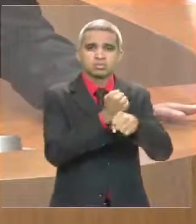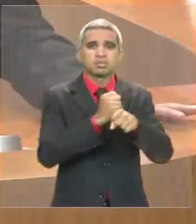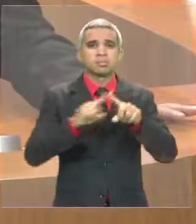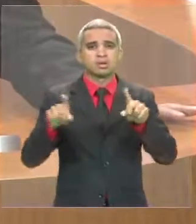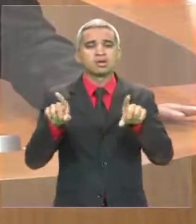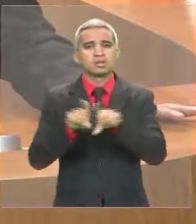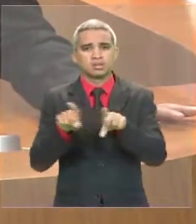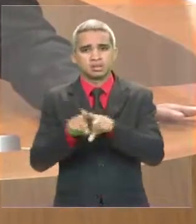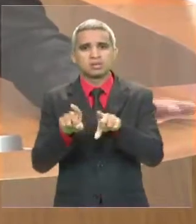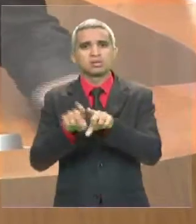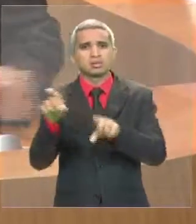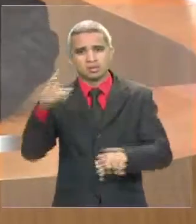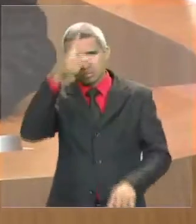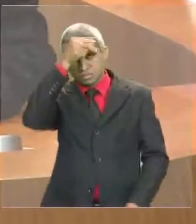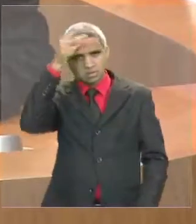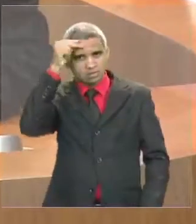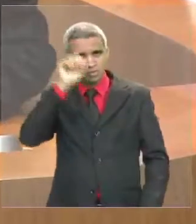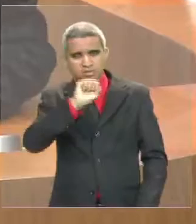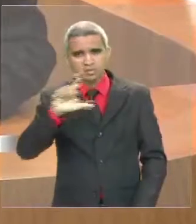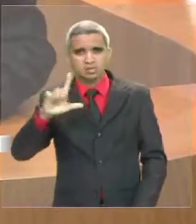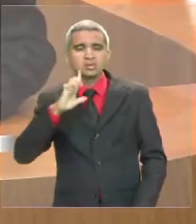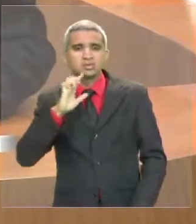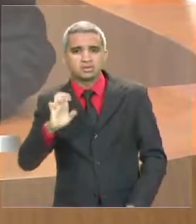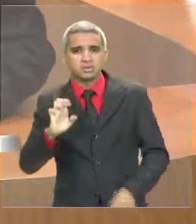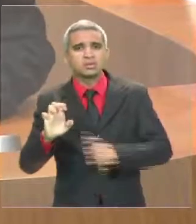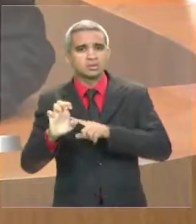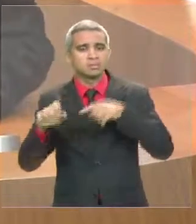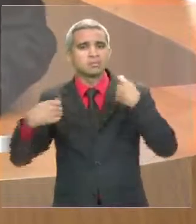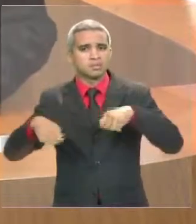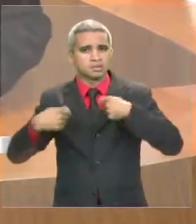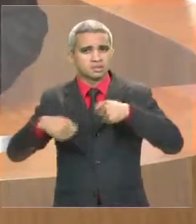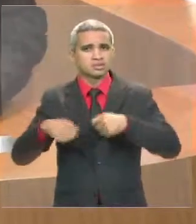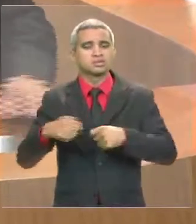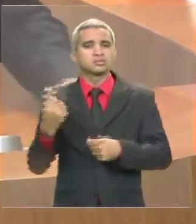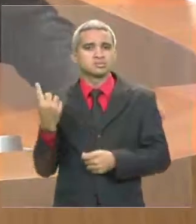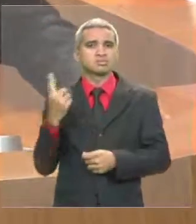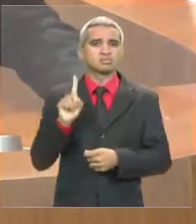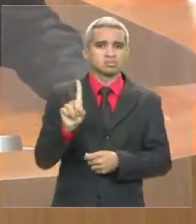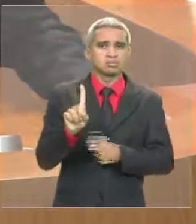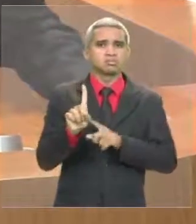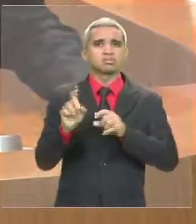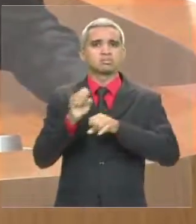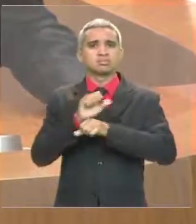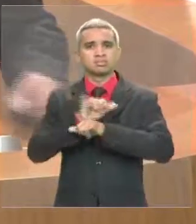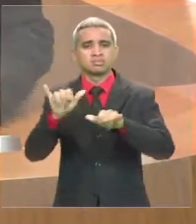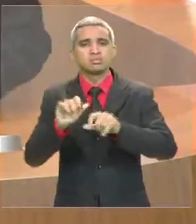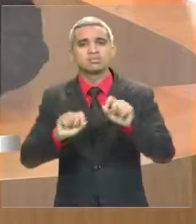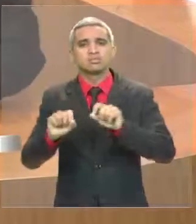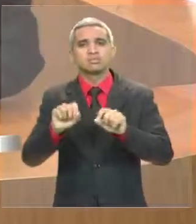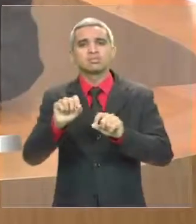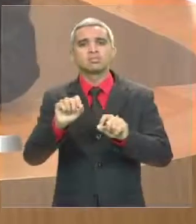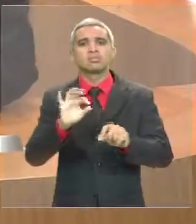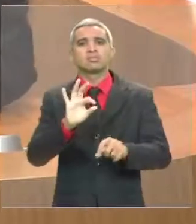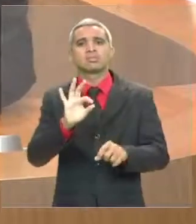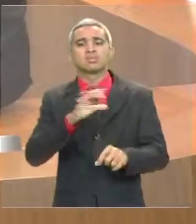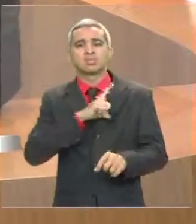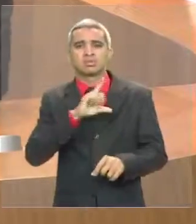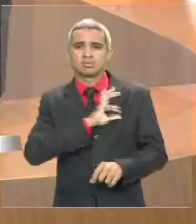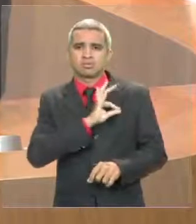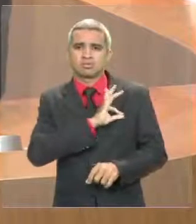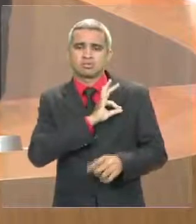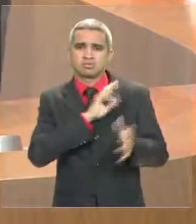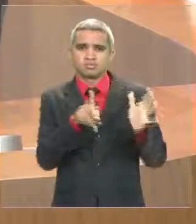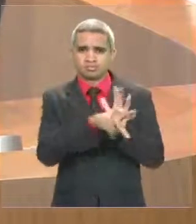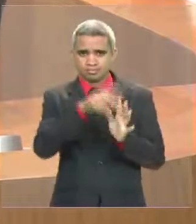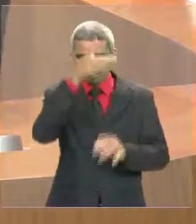pouco que a Secretaria Municipal de Segurança, com cidadania, poderia oferecer, através da sua guarda municipal. Vale lembrar que